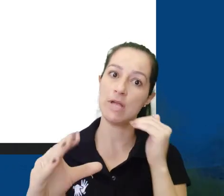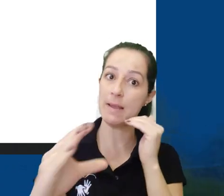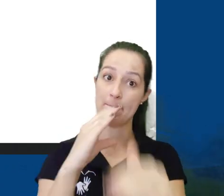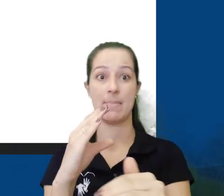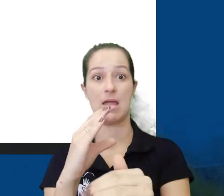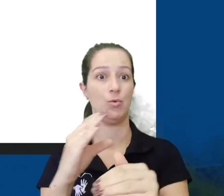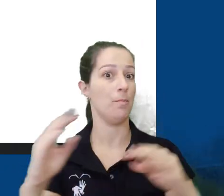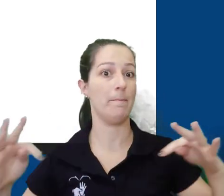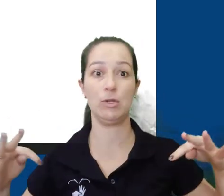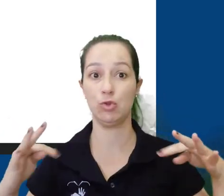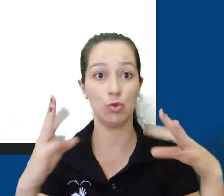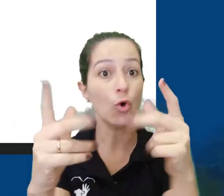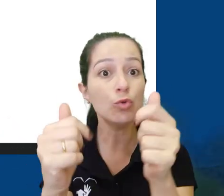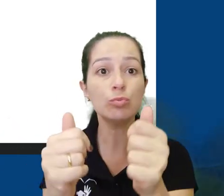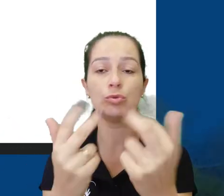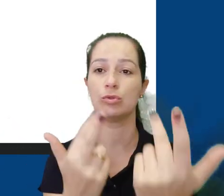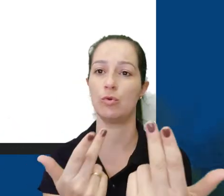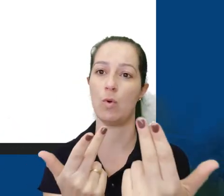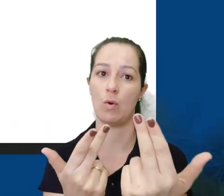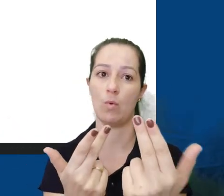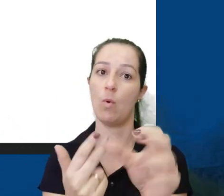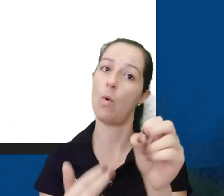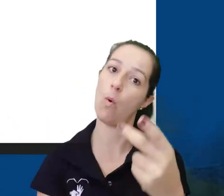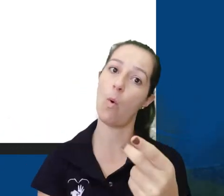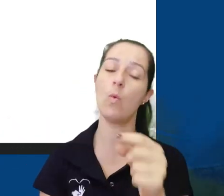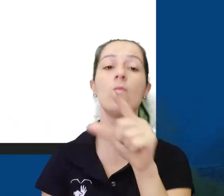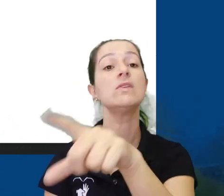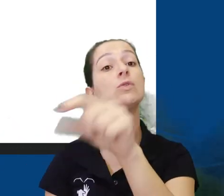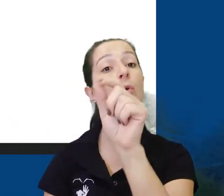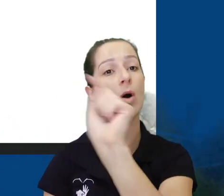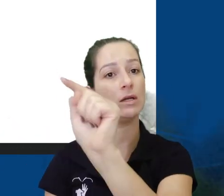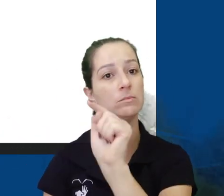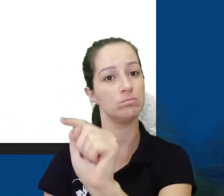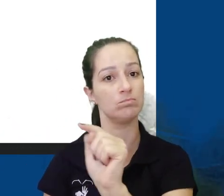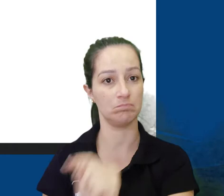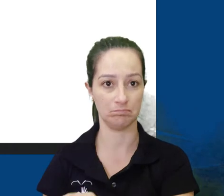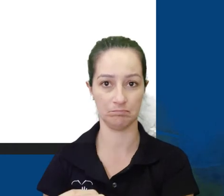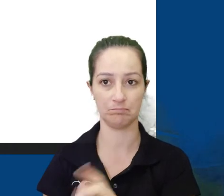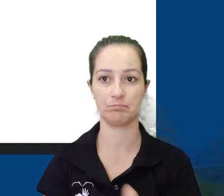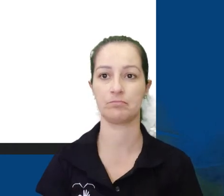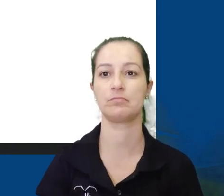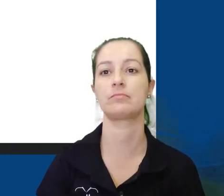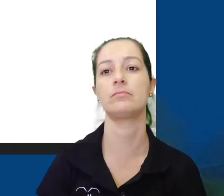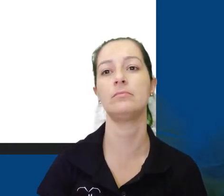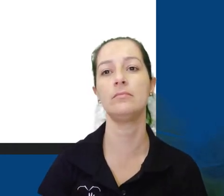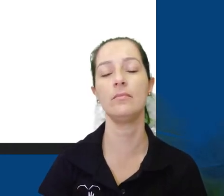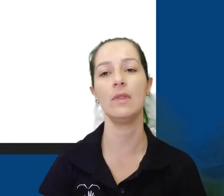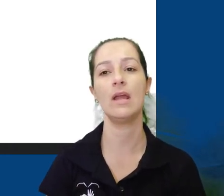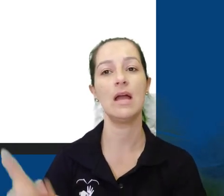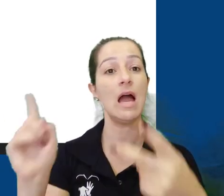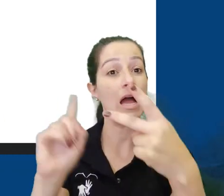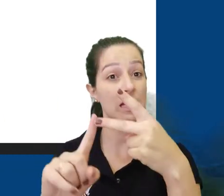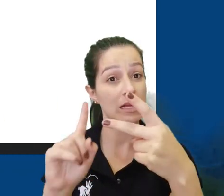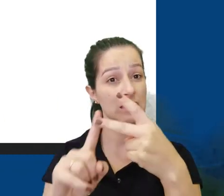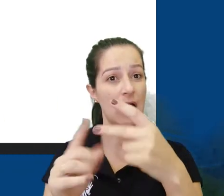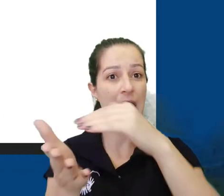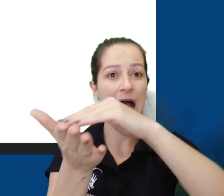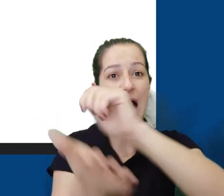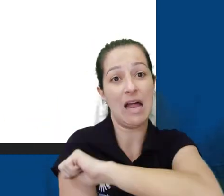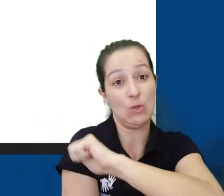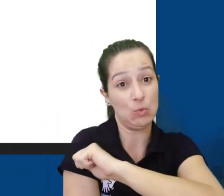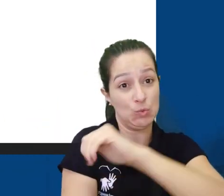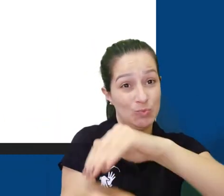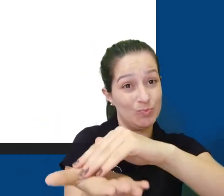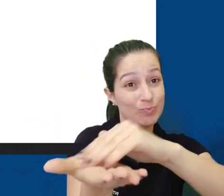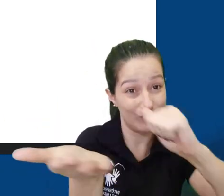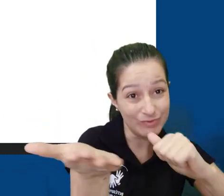-mail. A diferença dessa aba é que o e-mail vai para mais de um aluno, ao contrário do e-mail selecionado no lado direito. Podemos